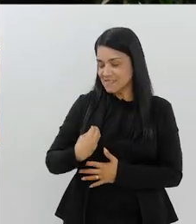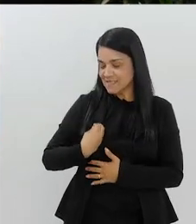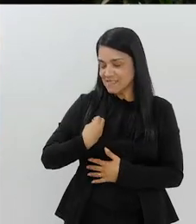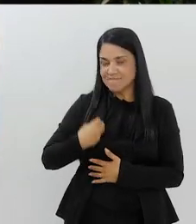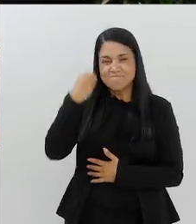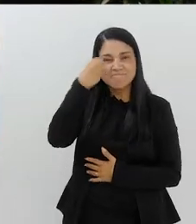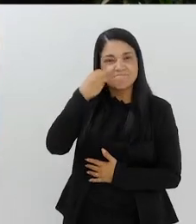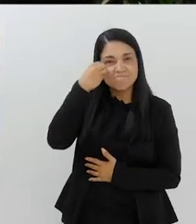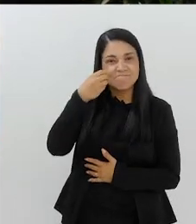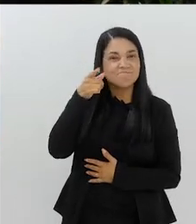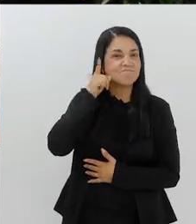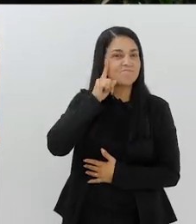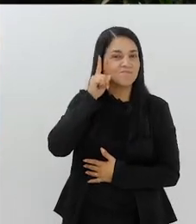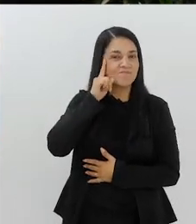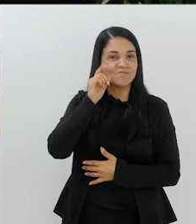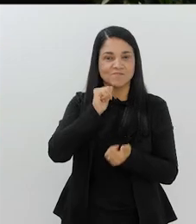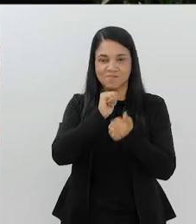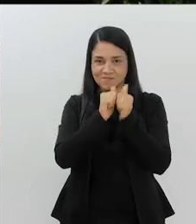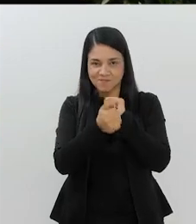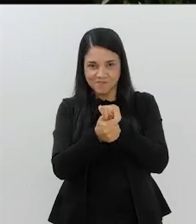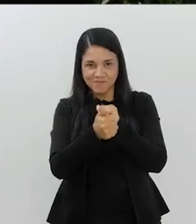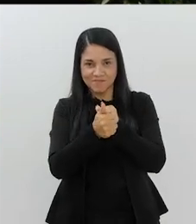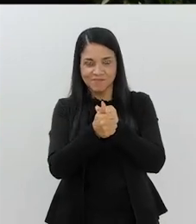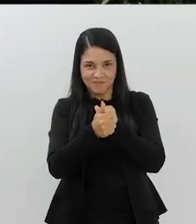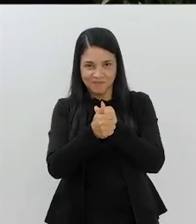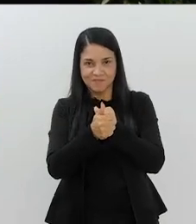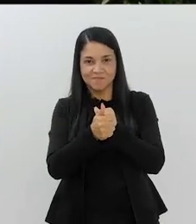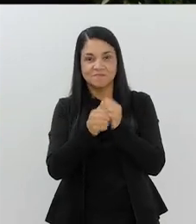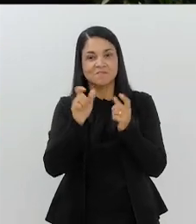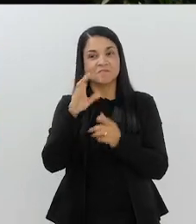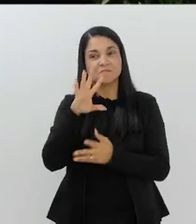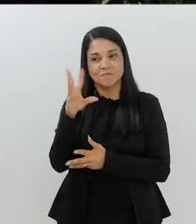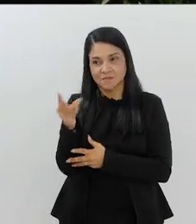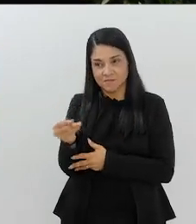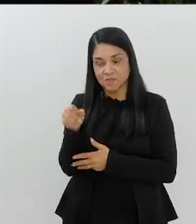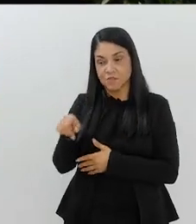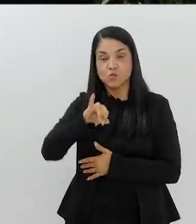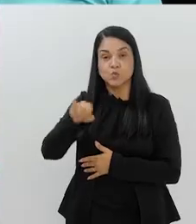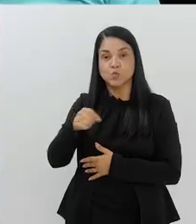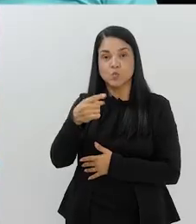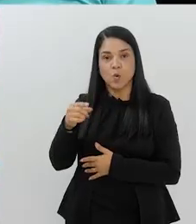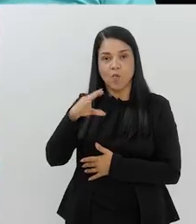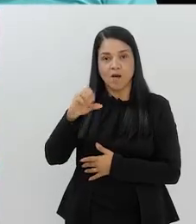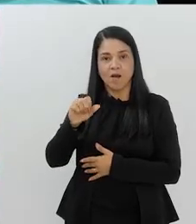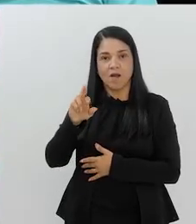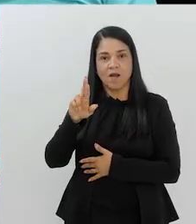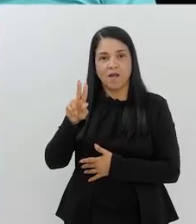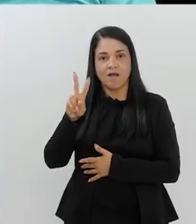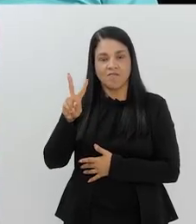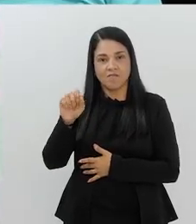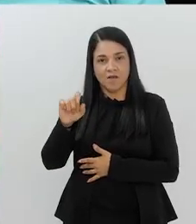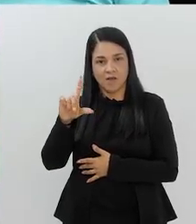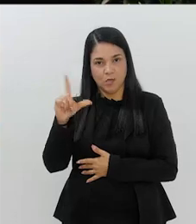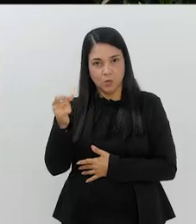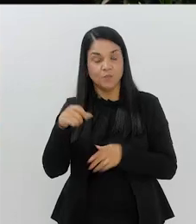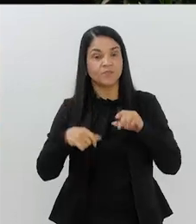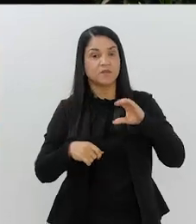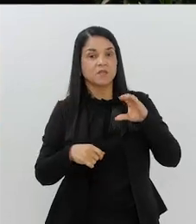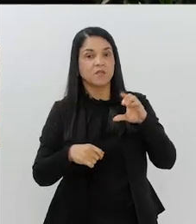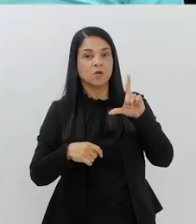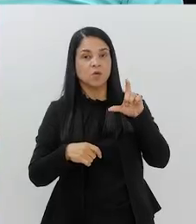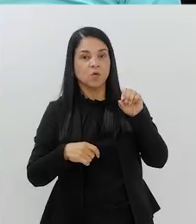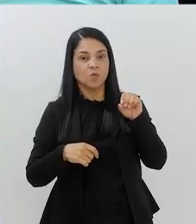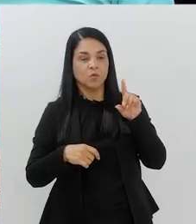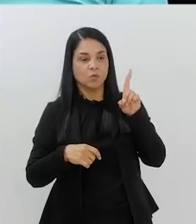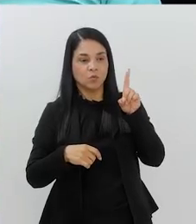pessoas que vivem o dia a dia dos atletas paralímpicos. O João Carvalho, como dirigente, e o Clodoaldo